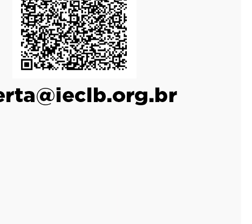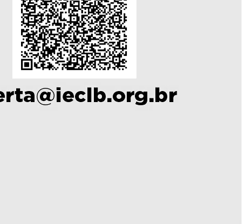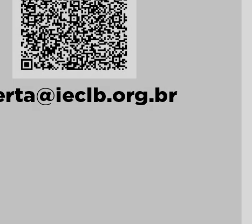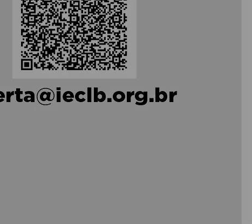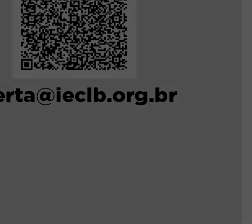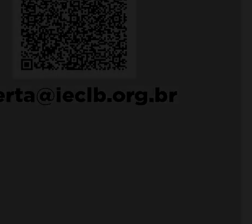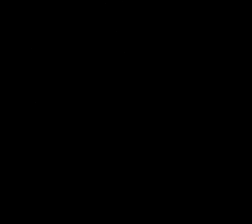Oferte ao Edinger.